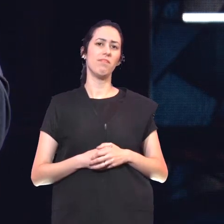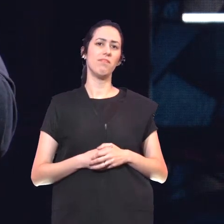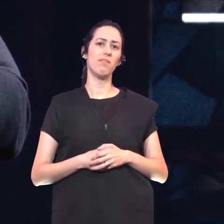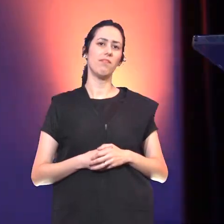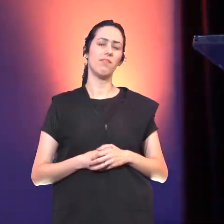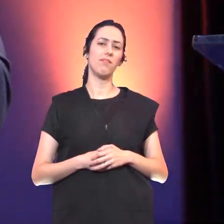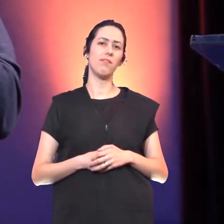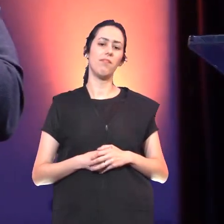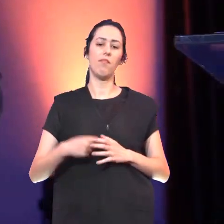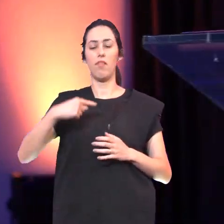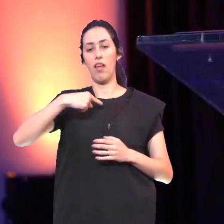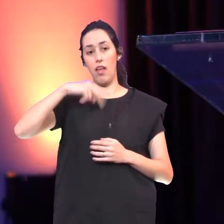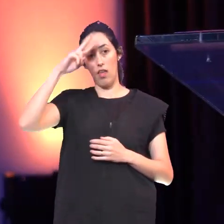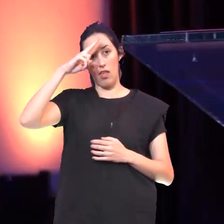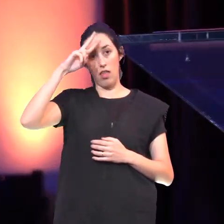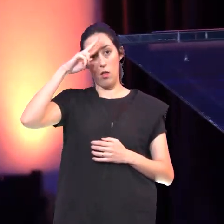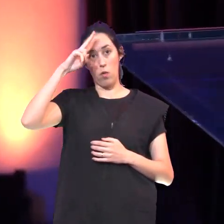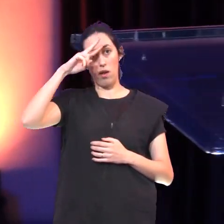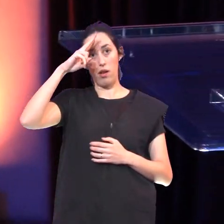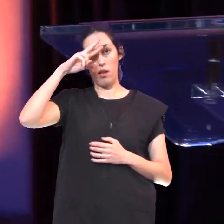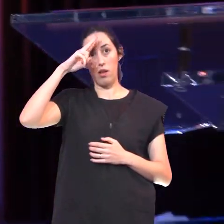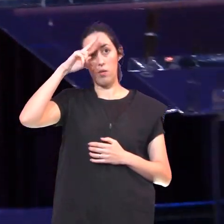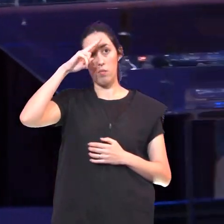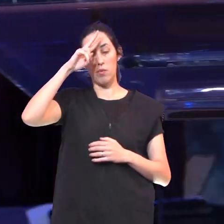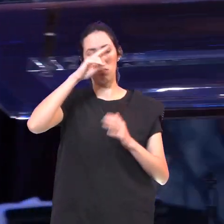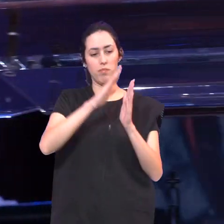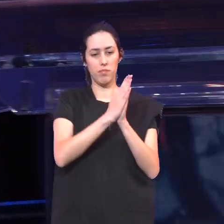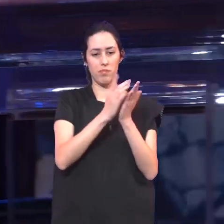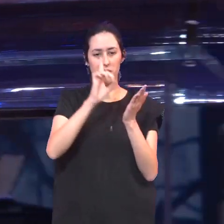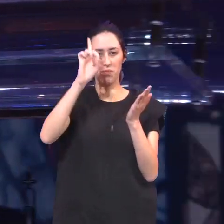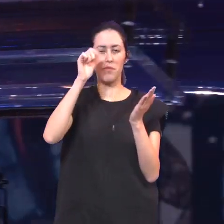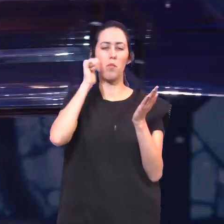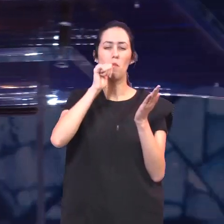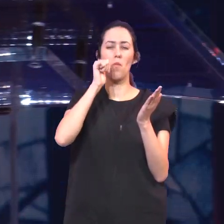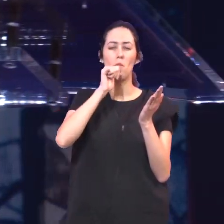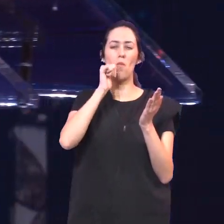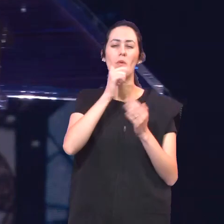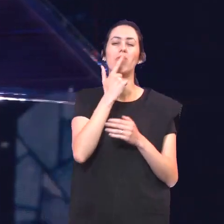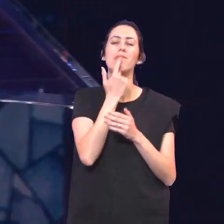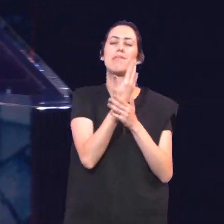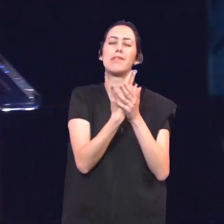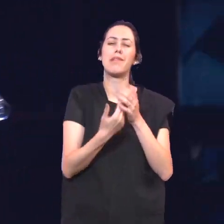Eu lembro De uma passagem Daquela mulher Com fluxo de sangue